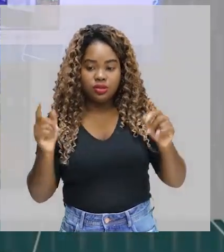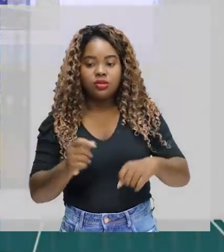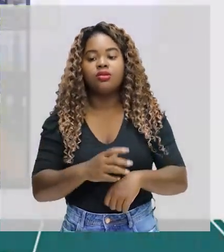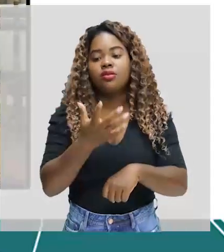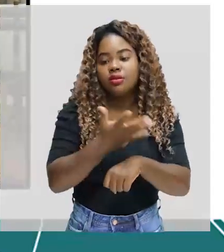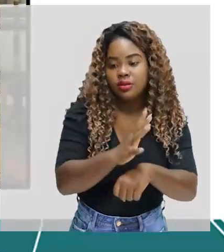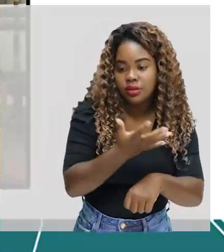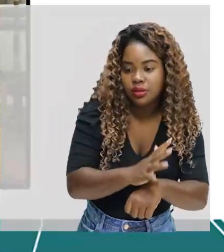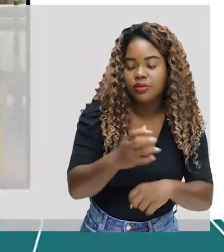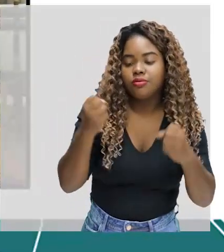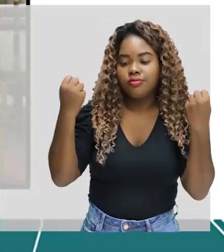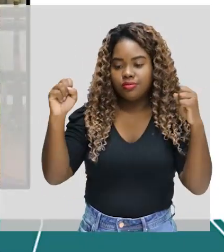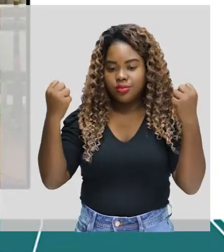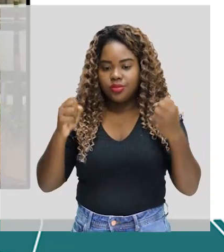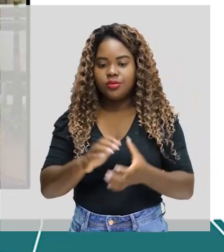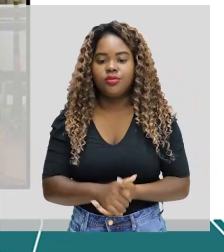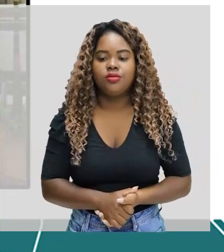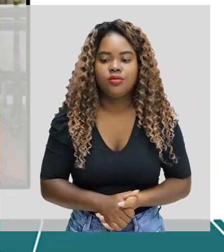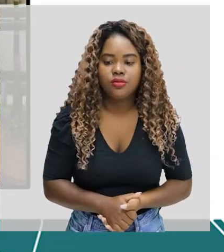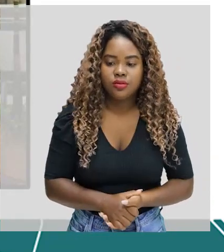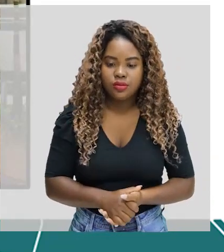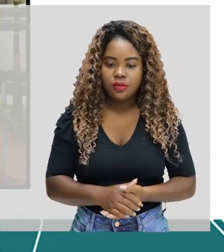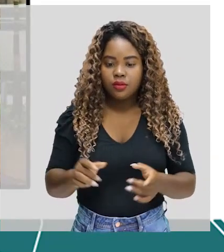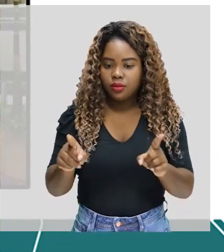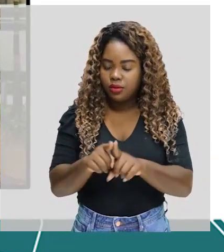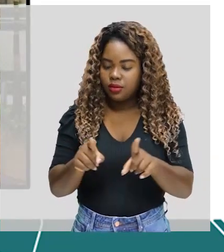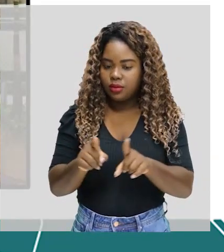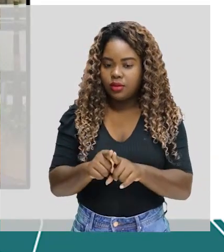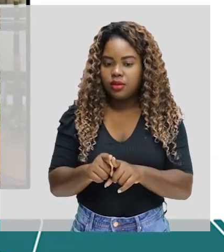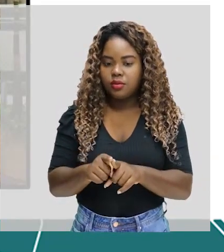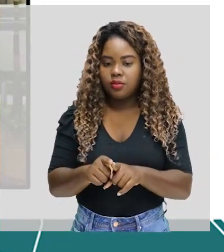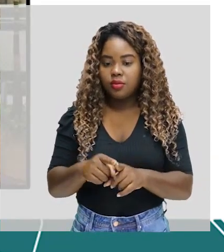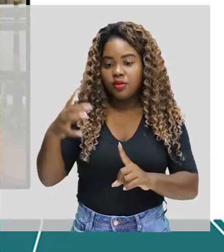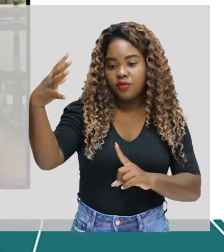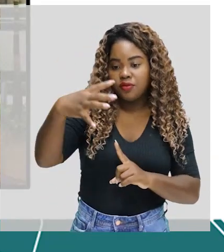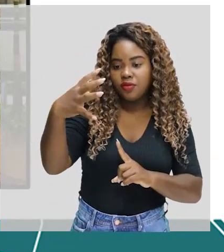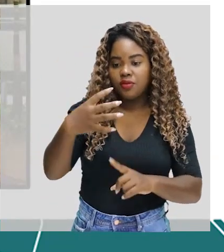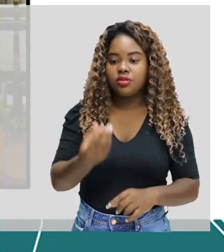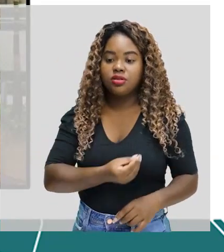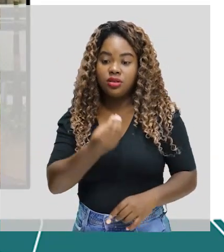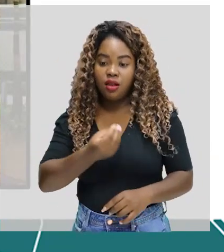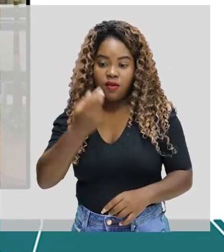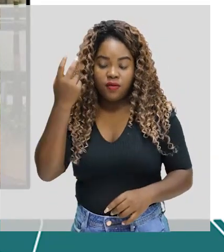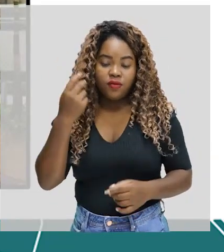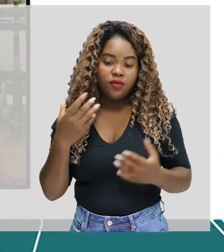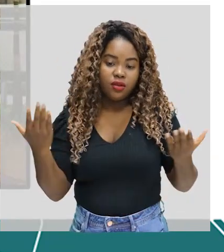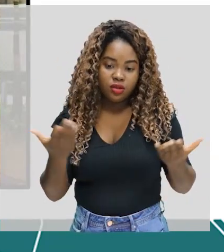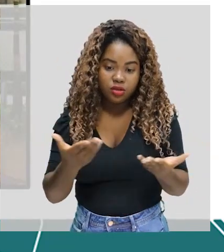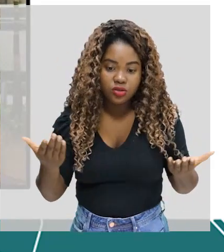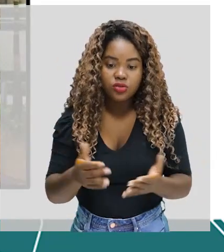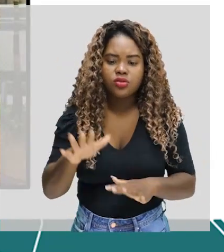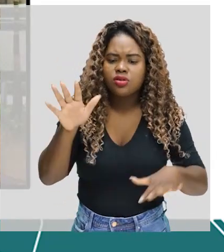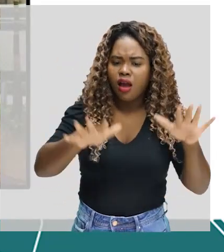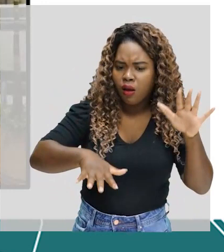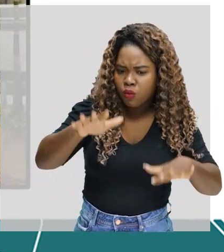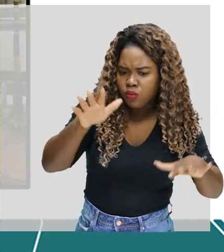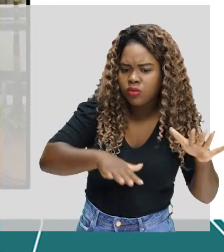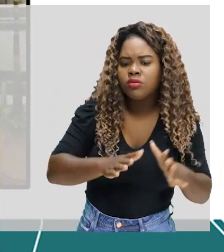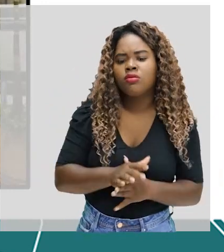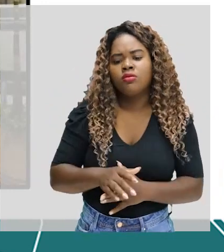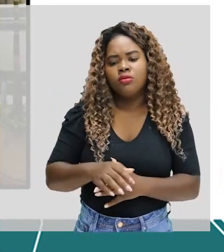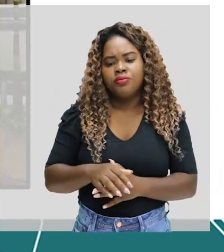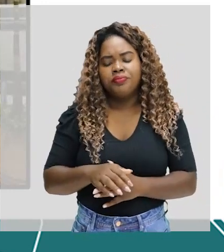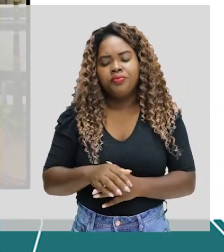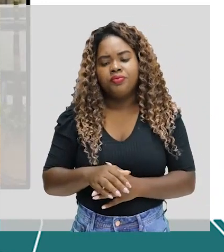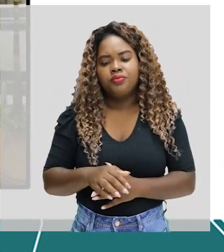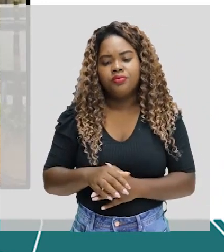exercício físico. Aí eu trouxe aqui, a influência da vida moderna. Algumas situações que nós podemos mudar, às vezes,